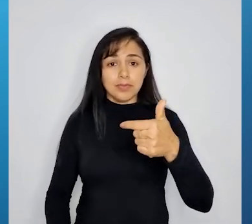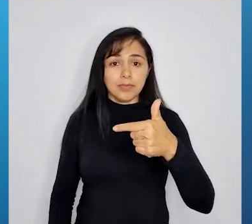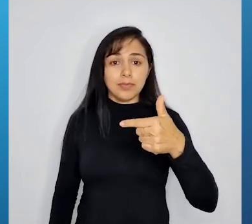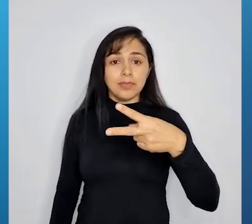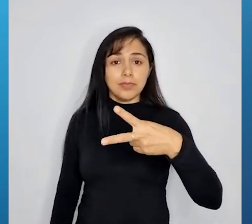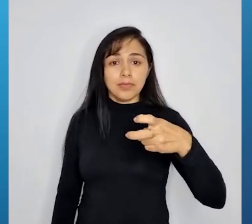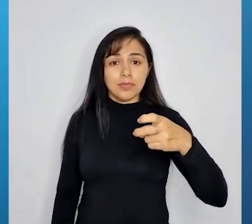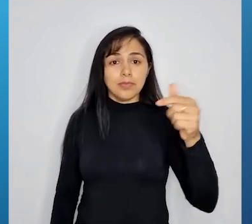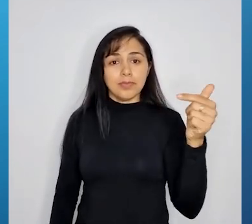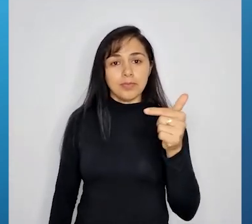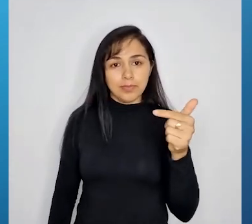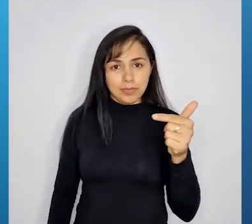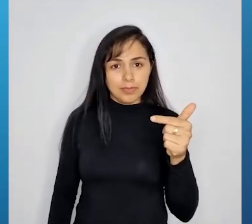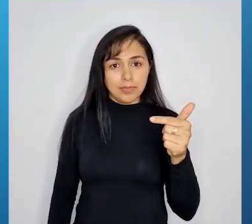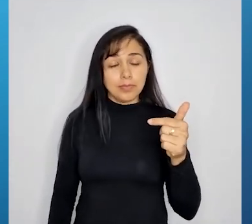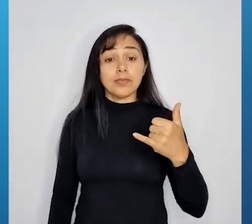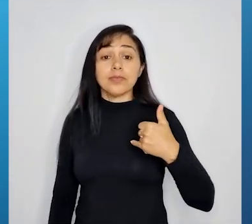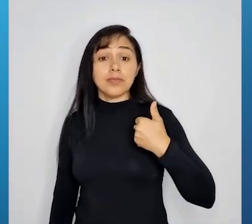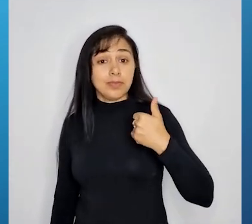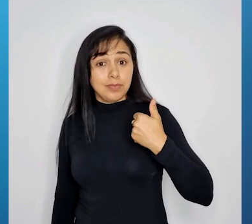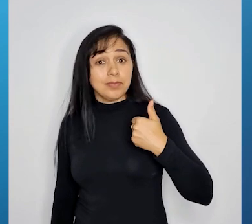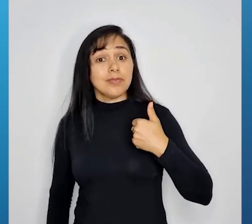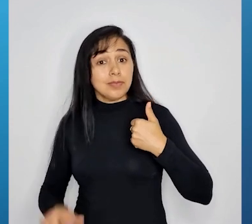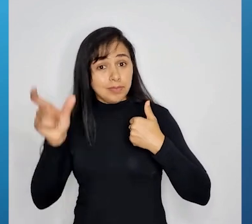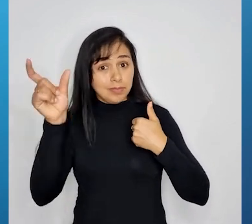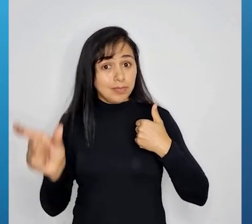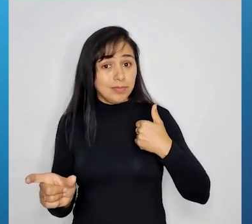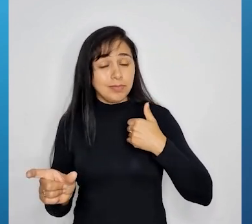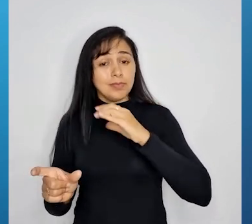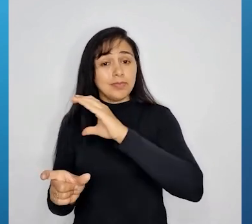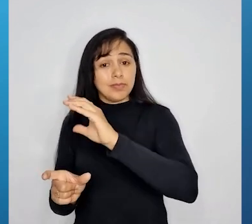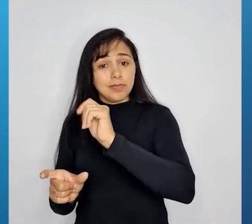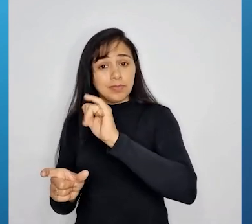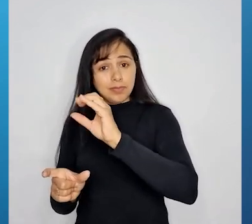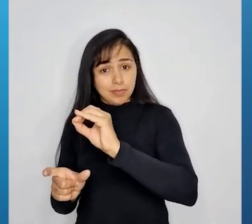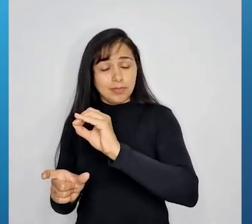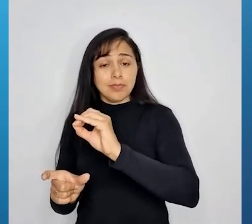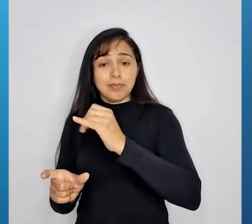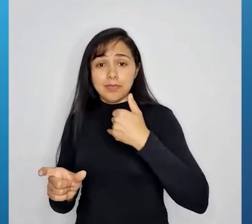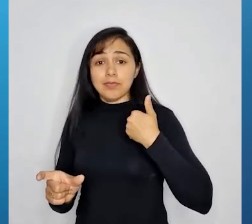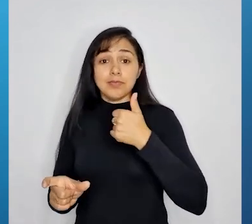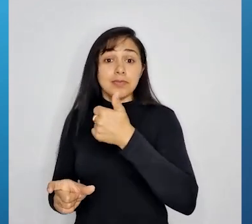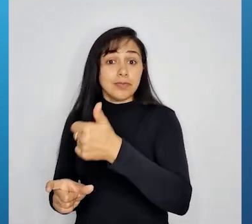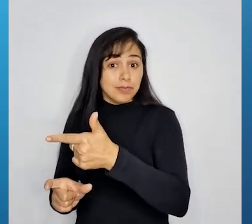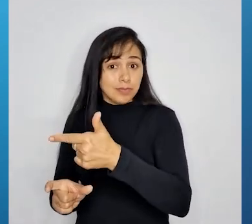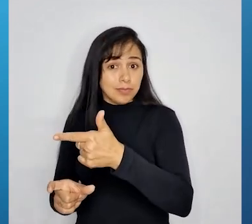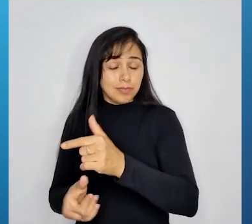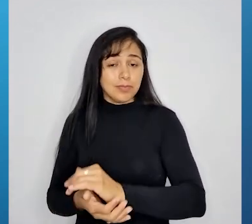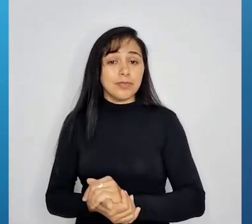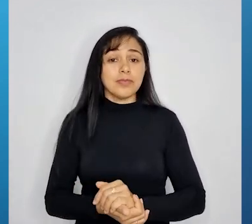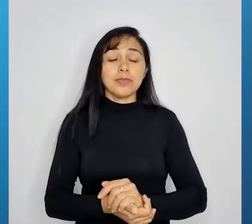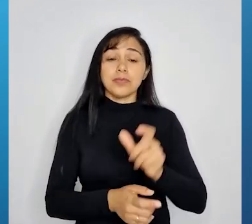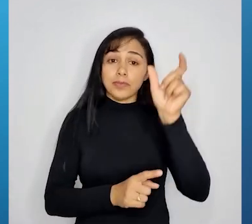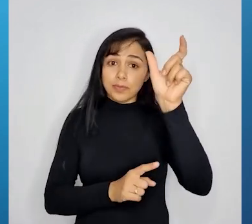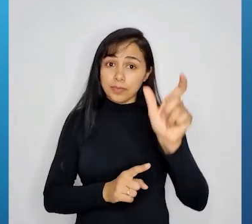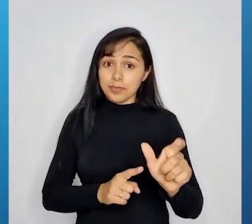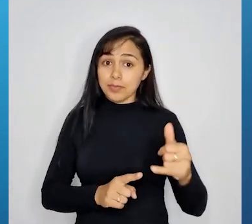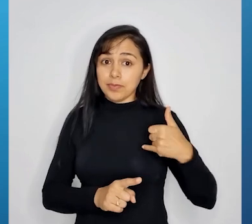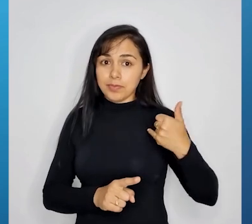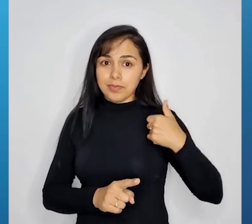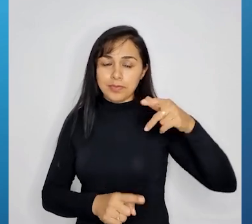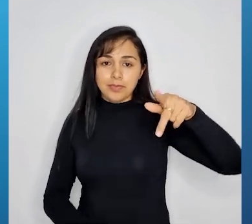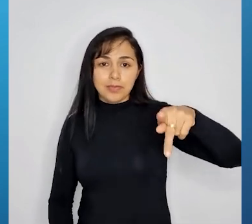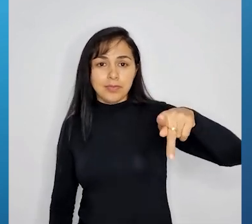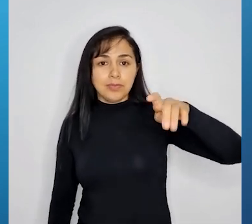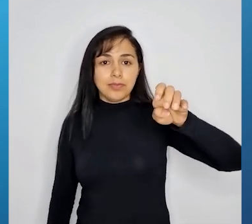a idade aqui de Caio é 12 e a idade de Pedro é 10. Se você quiser confirmar. Então, a idade de Caio